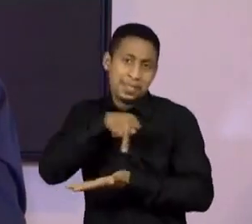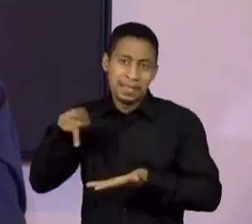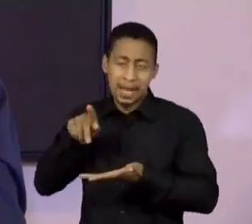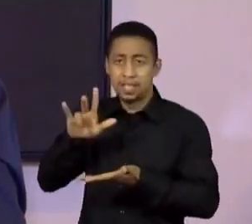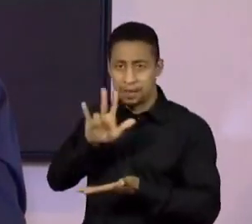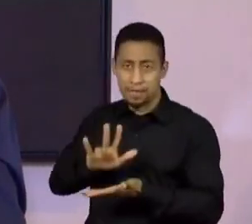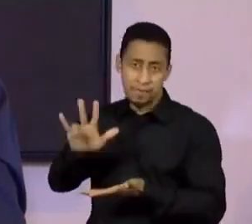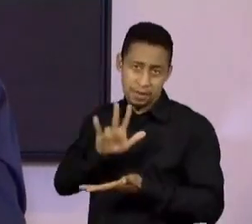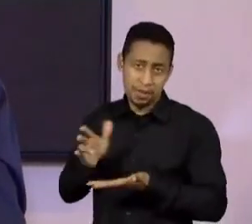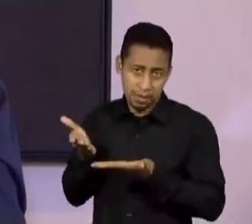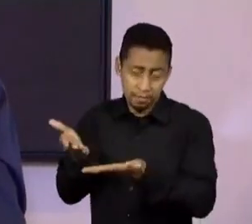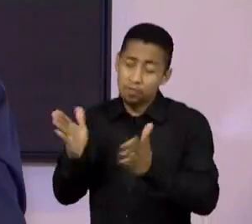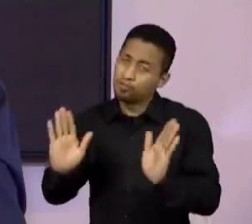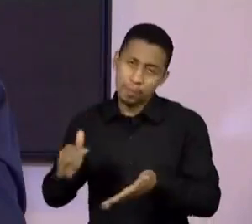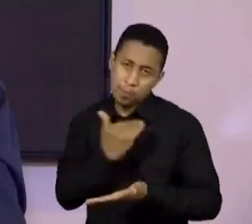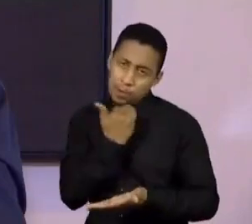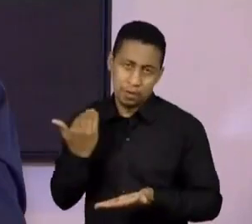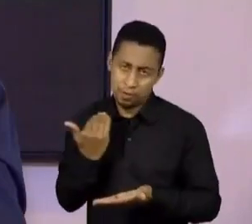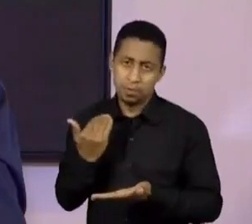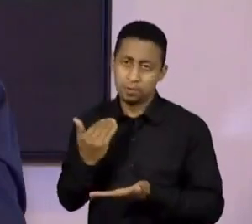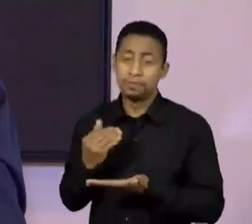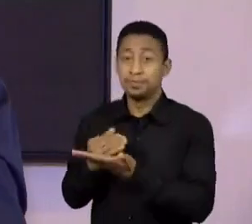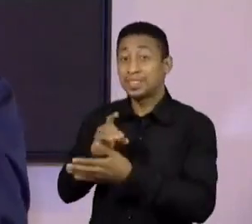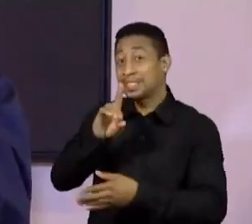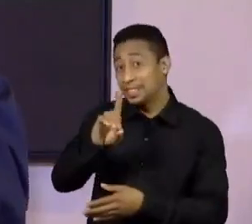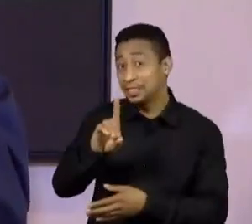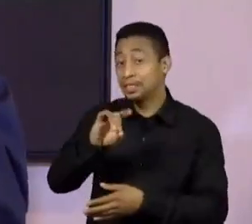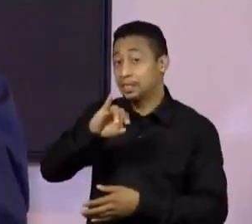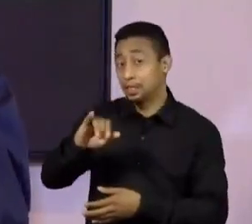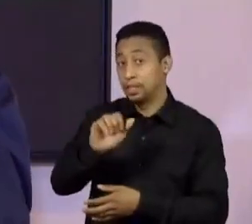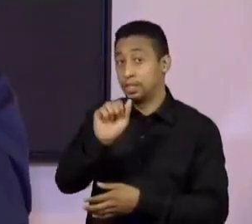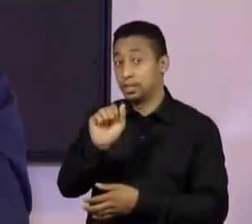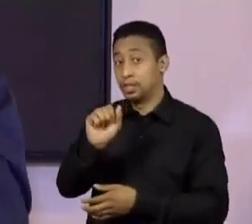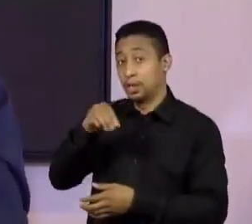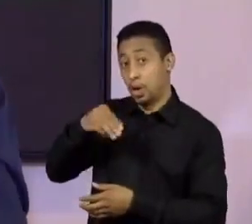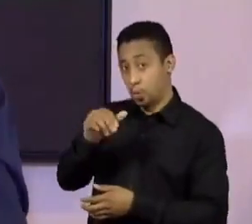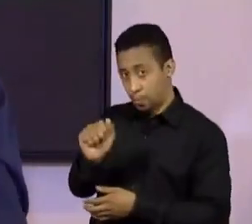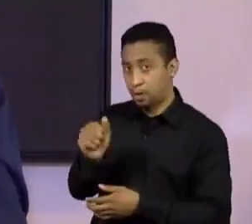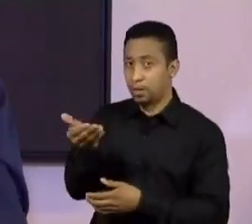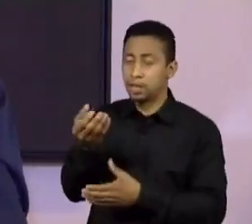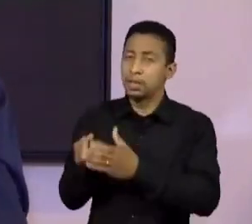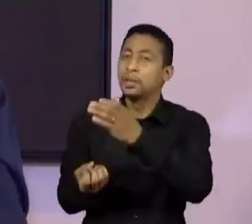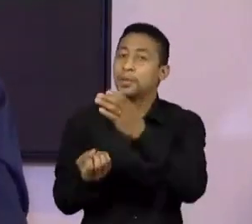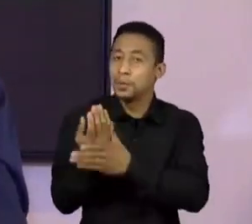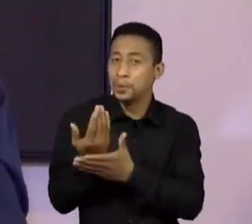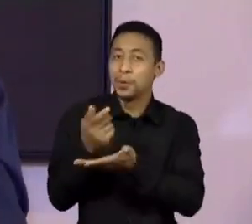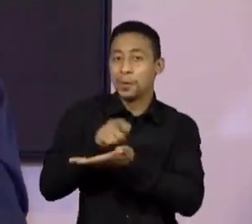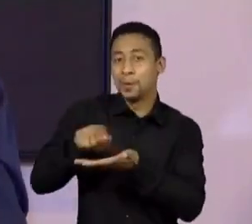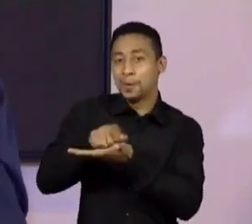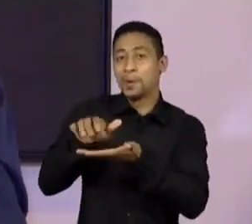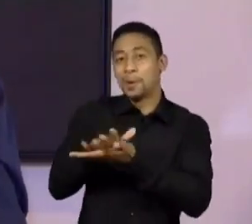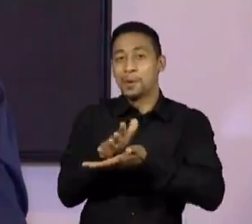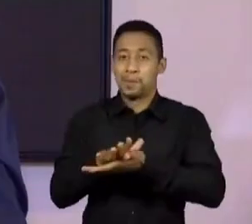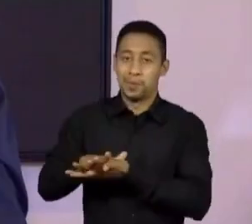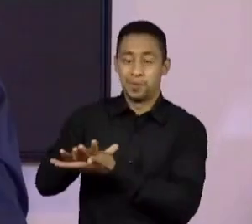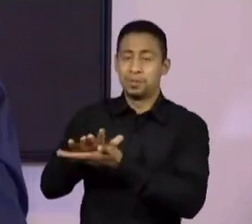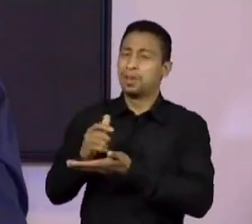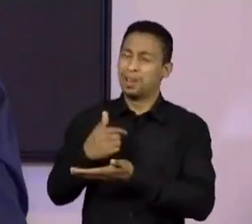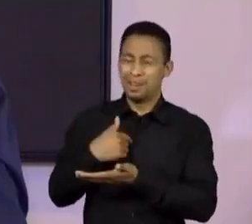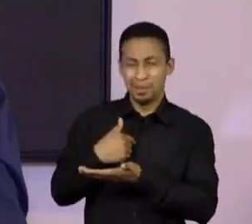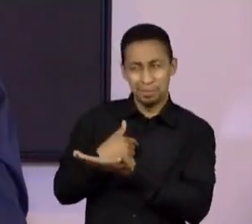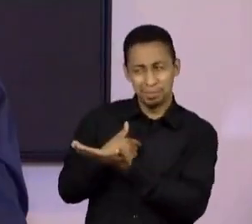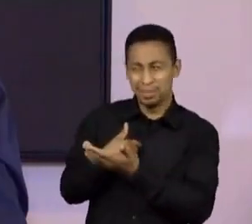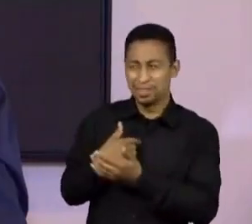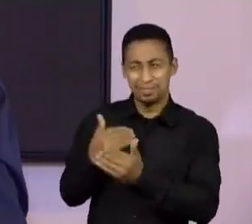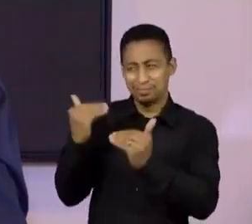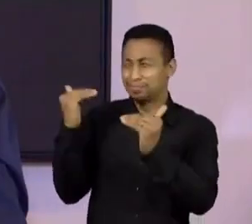e ele... ele... bolou esse enredo. eu fui contra, eu falei, poxa,